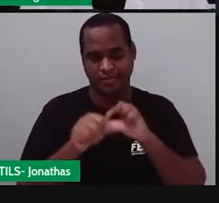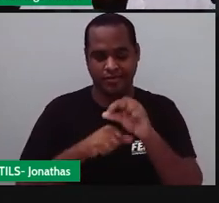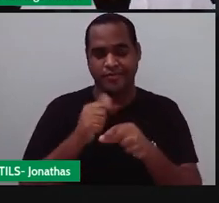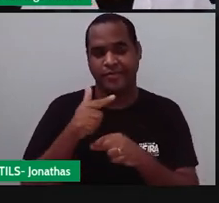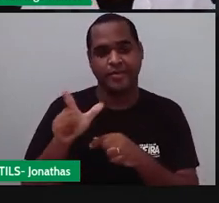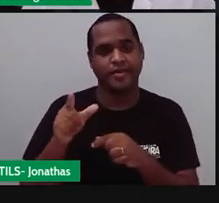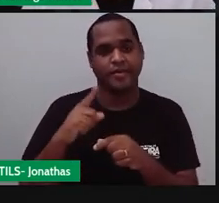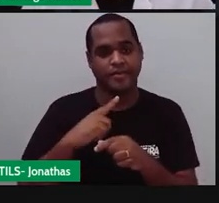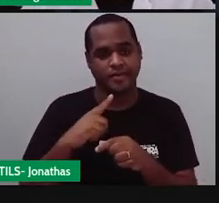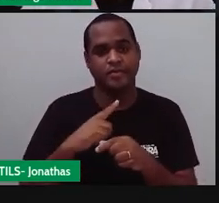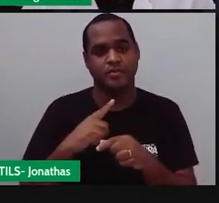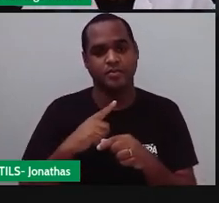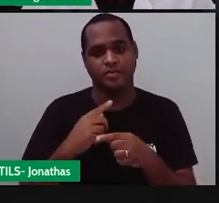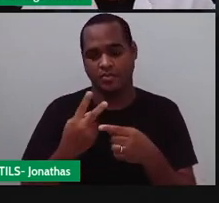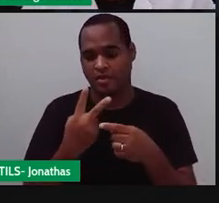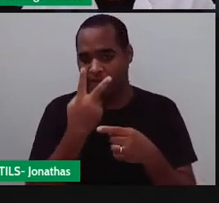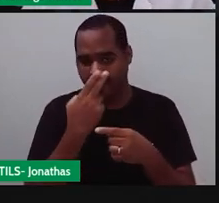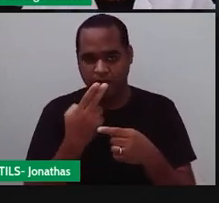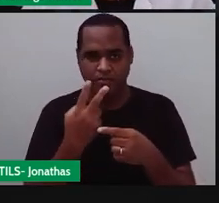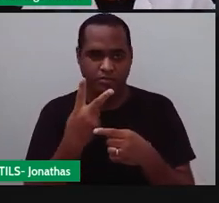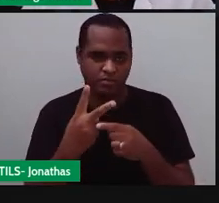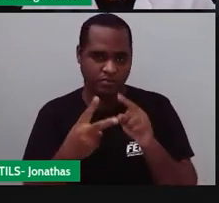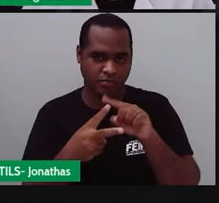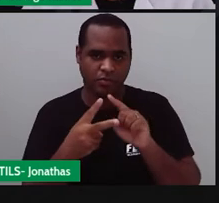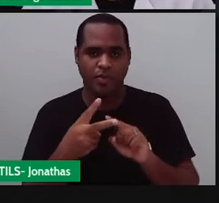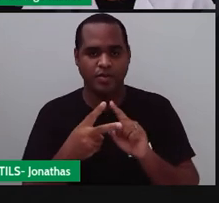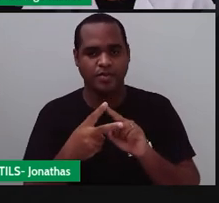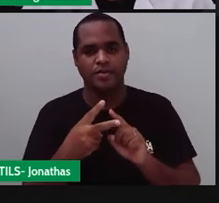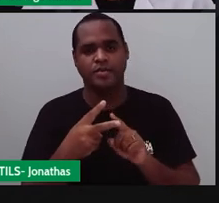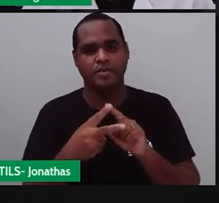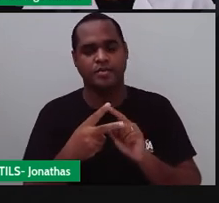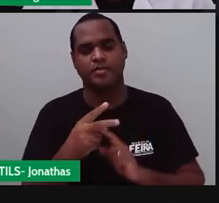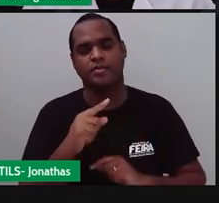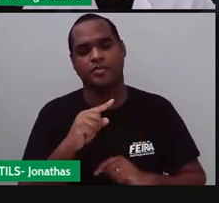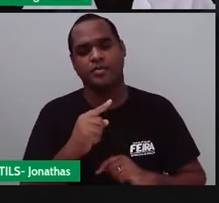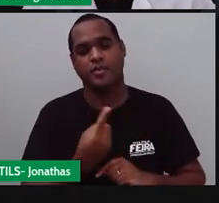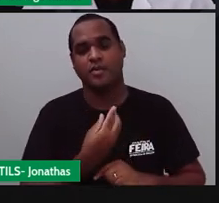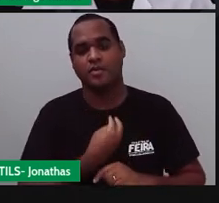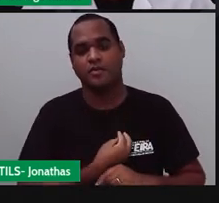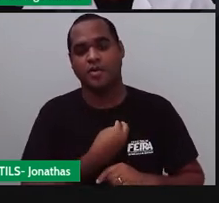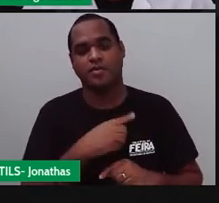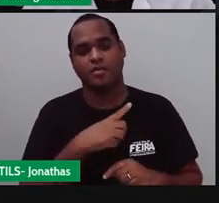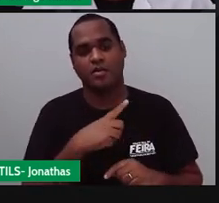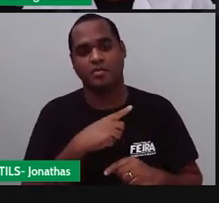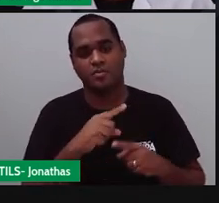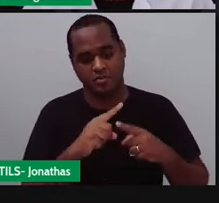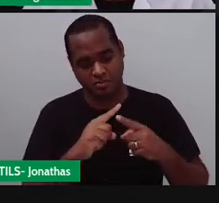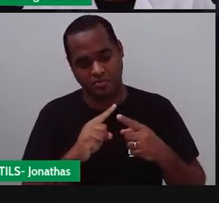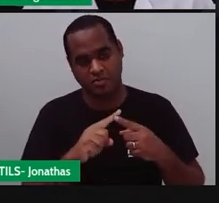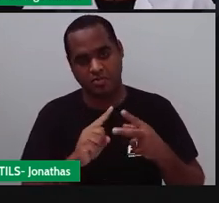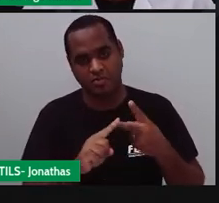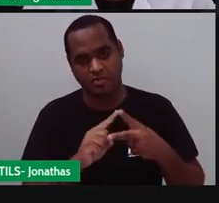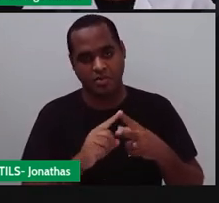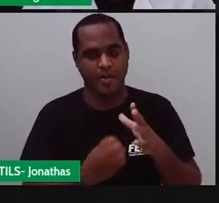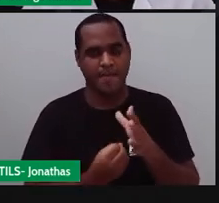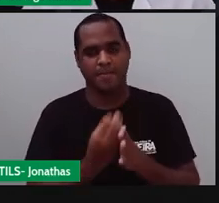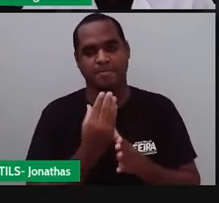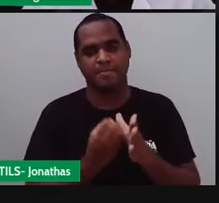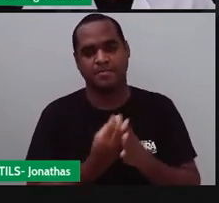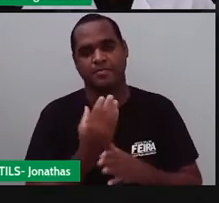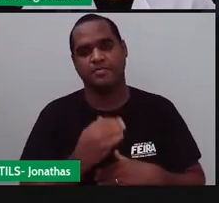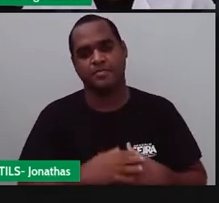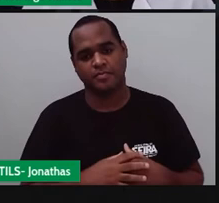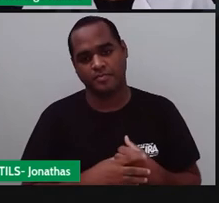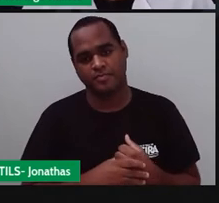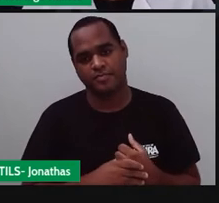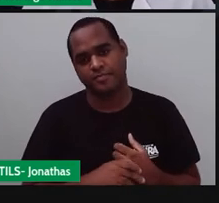fique dois algarismos então a vírgula só pode vir aqui nesse lugarzinho onde ela apareceu tá? lá